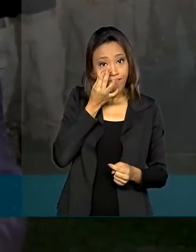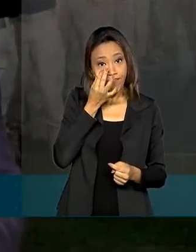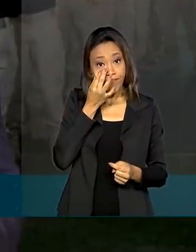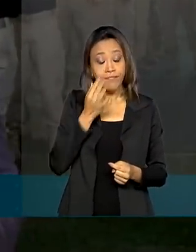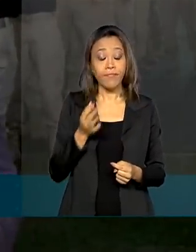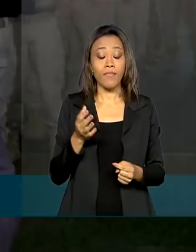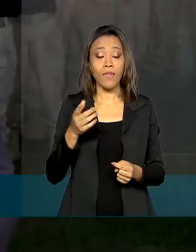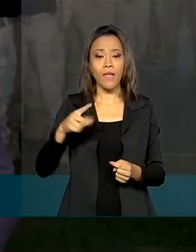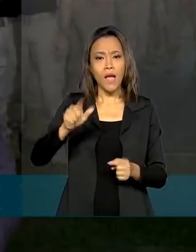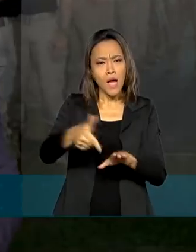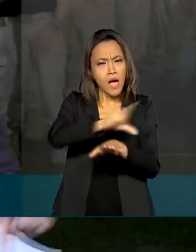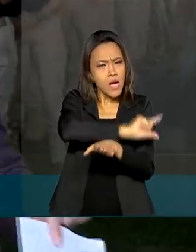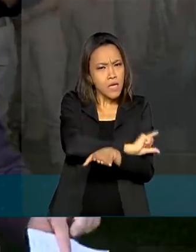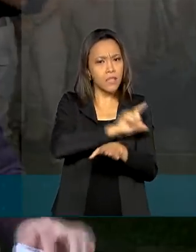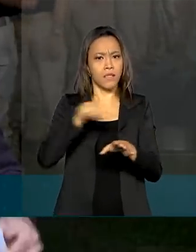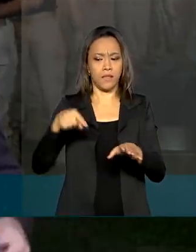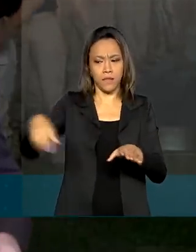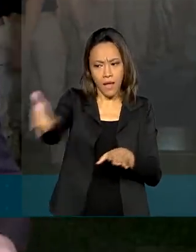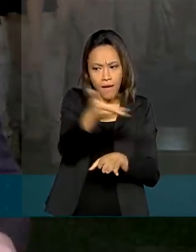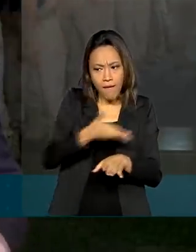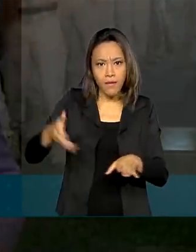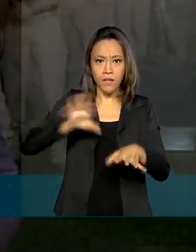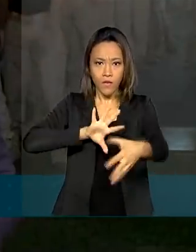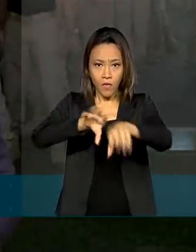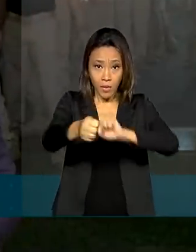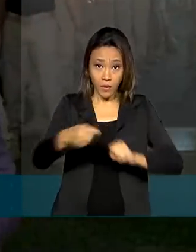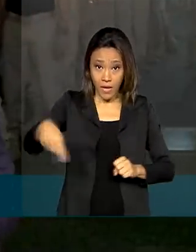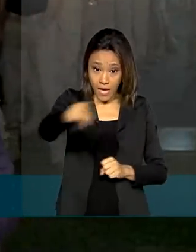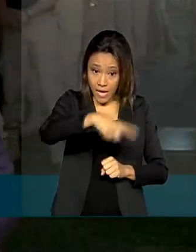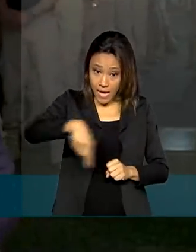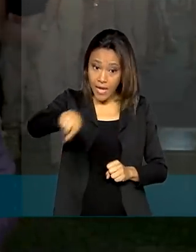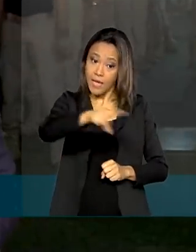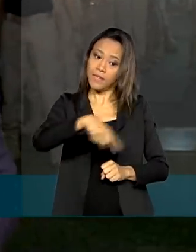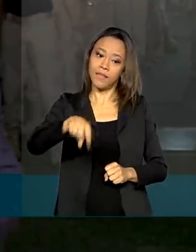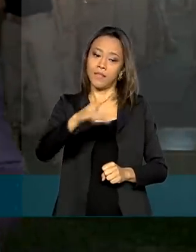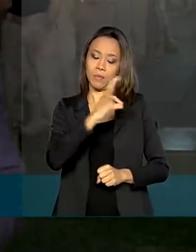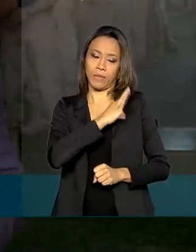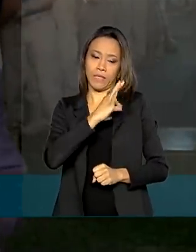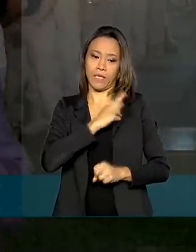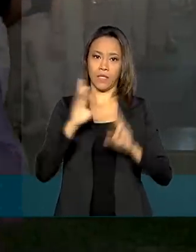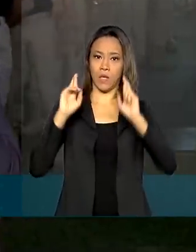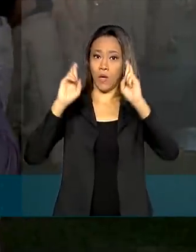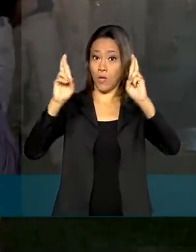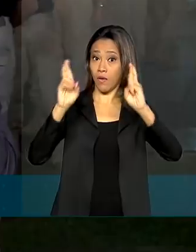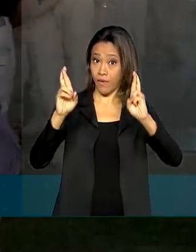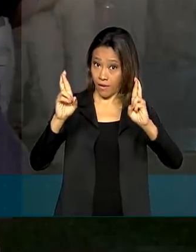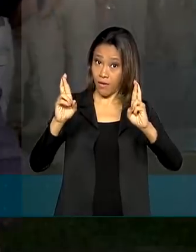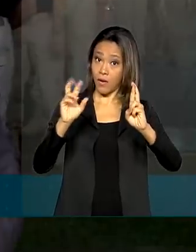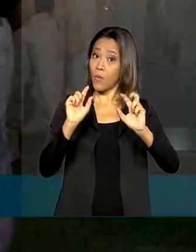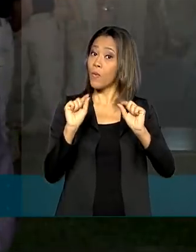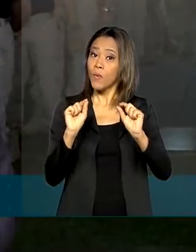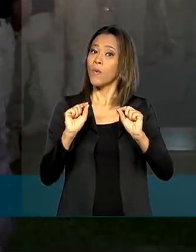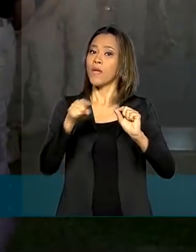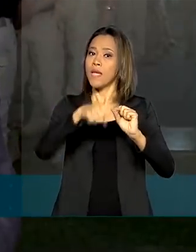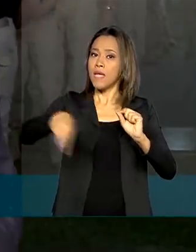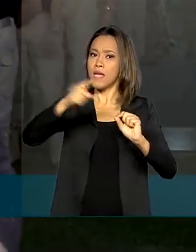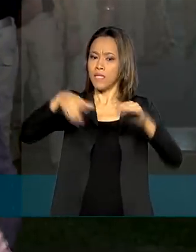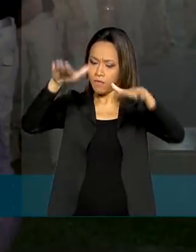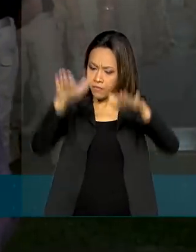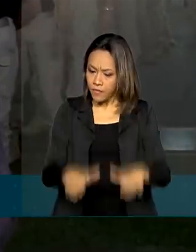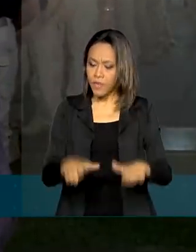momento dessa formatura, esses futuros policiais rodoviários federais passam uma temporada aqui na